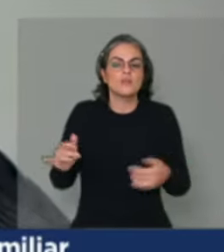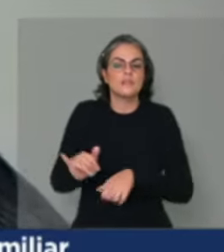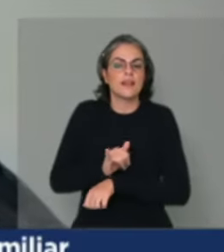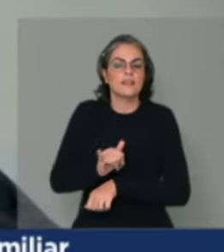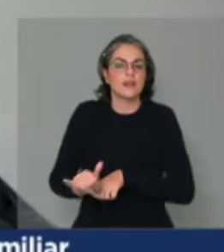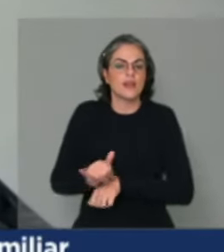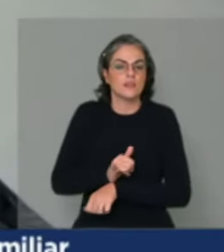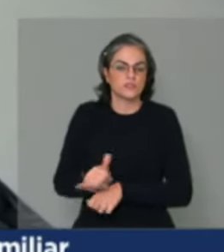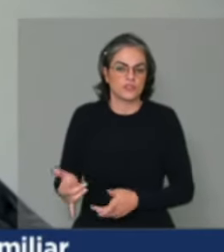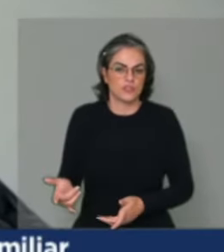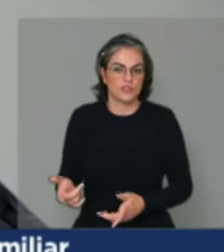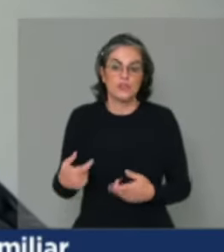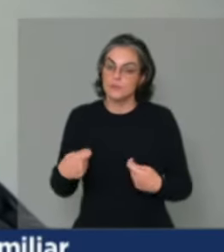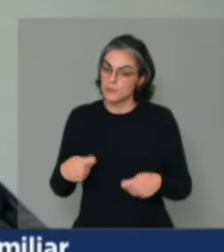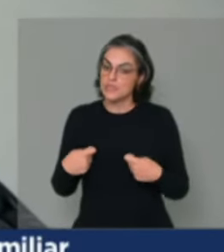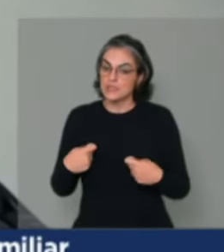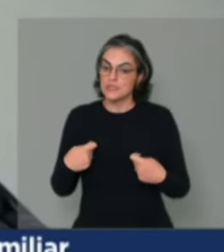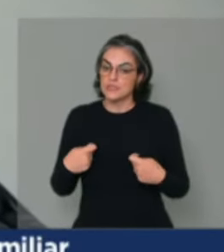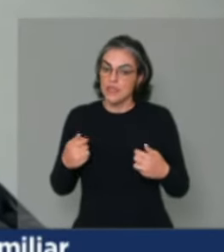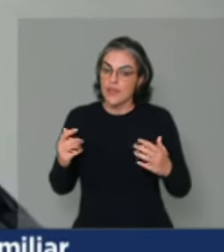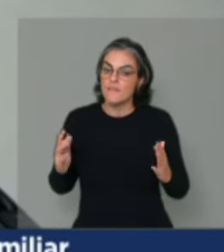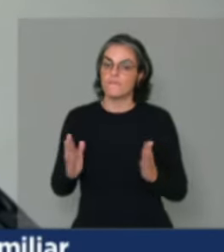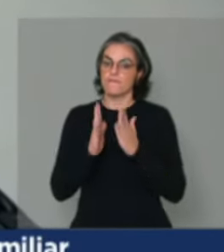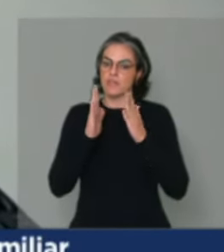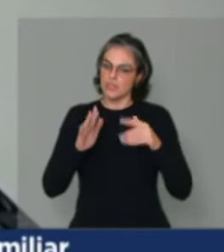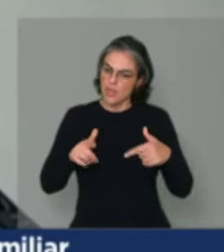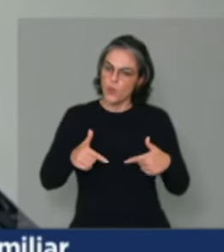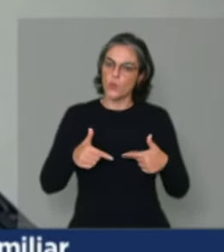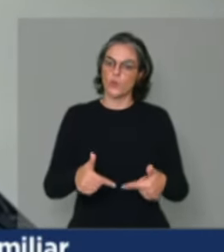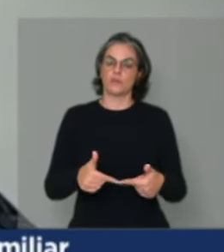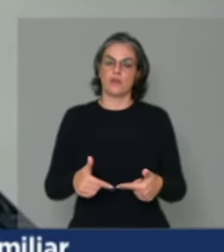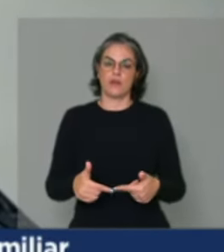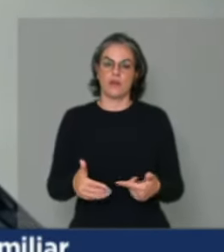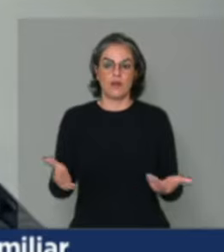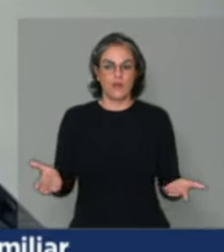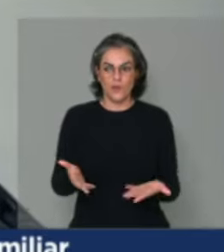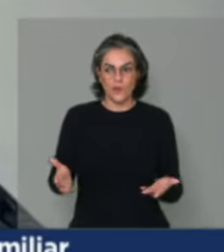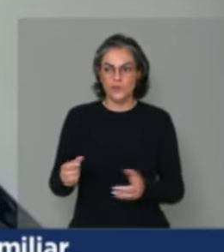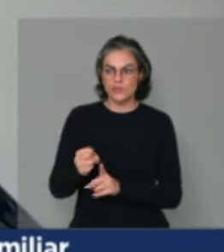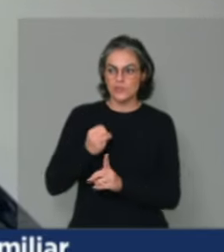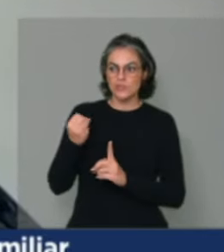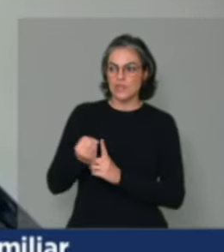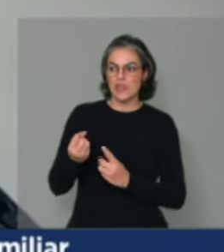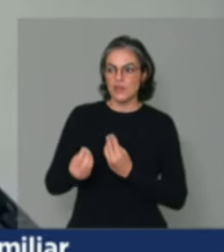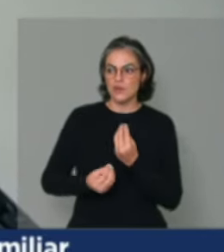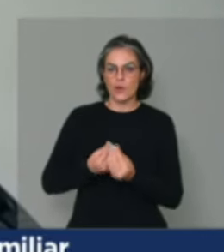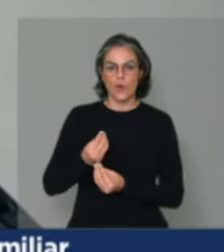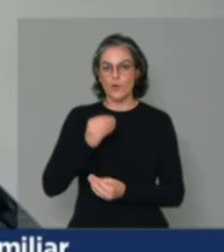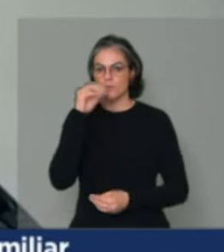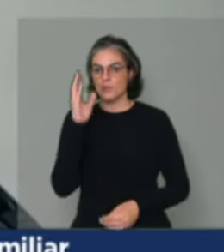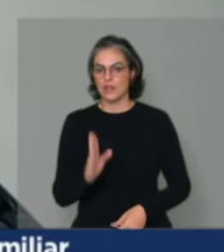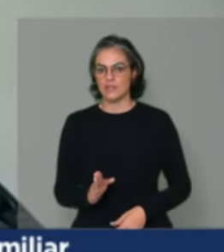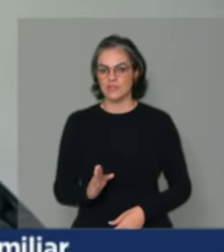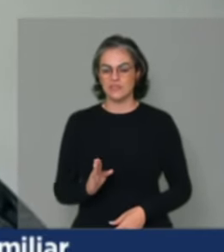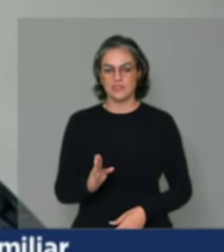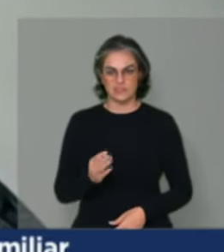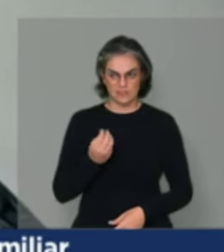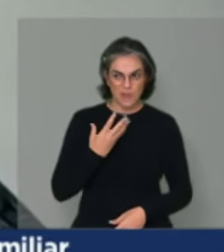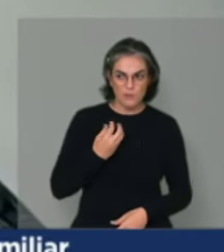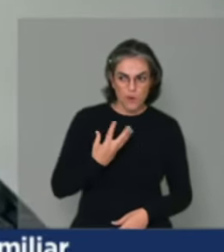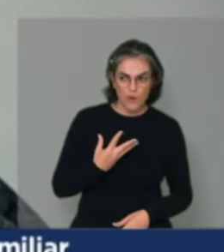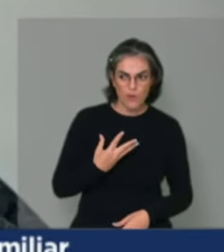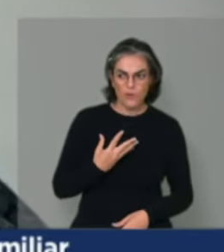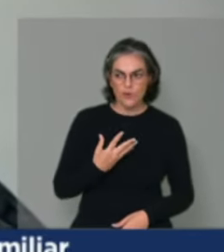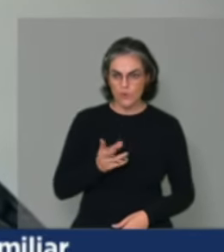enfrentamento ao atual modelo de desenvolvimento da sociedade? Ele tem dado conta? Será que deu conta onde a